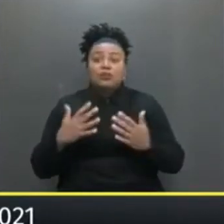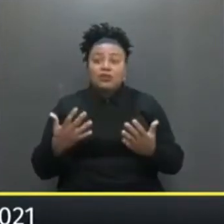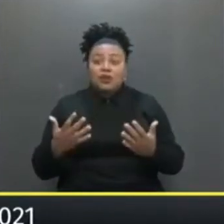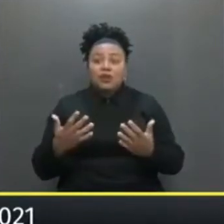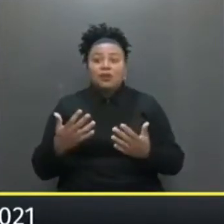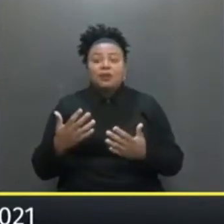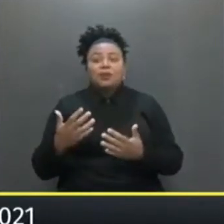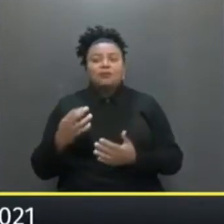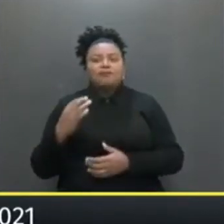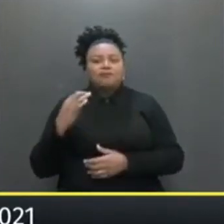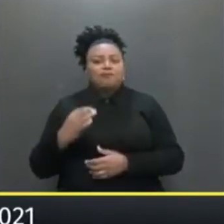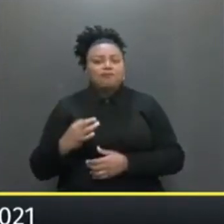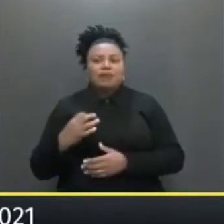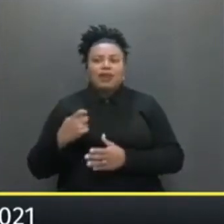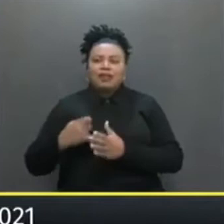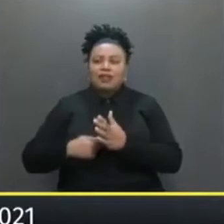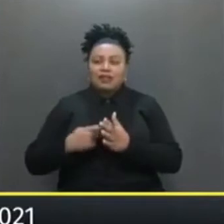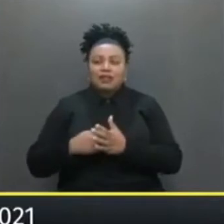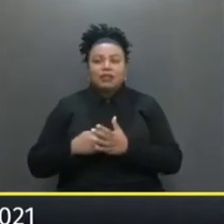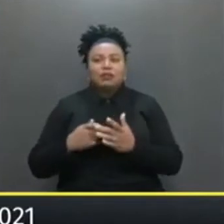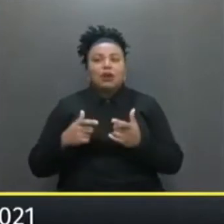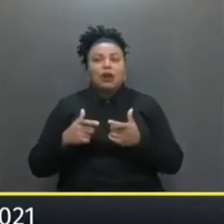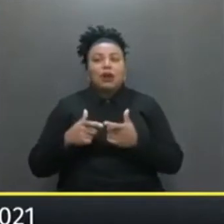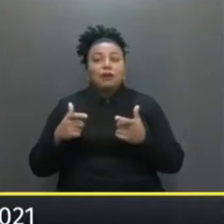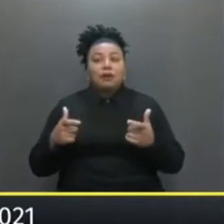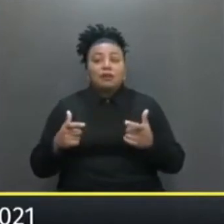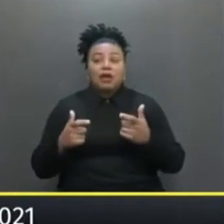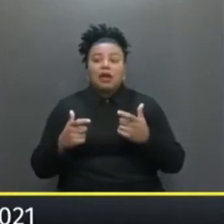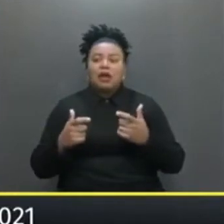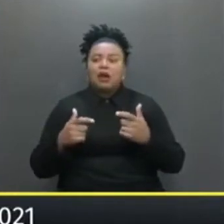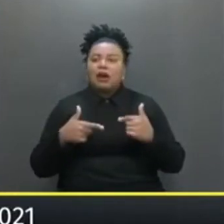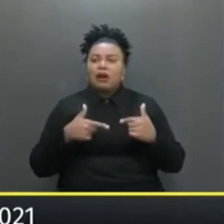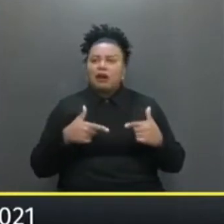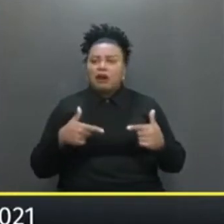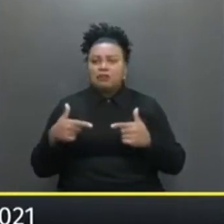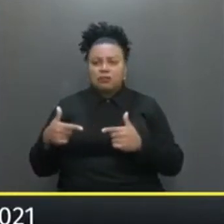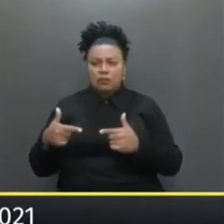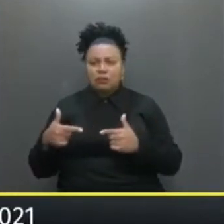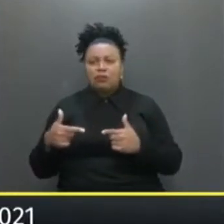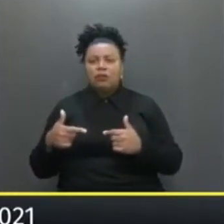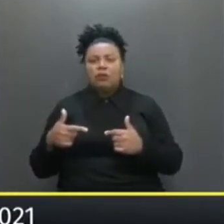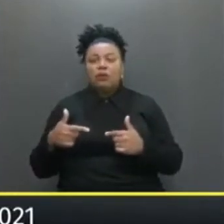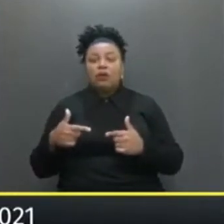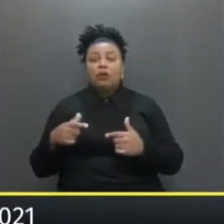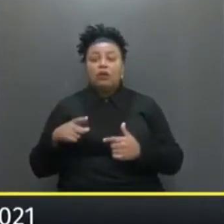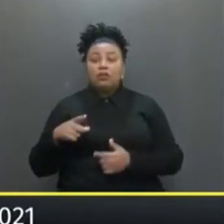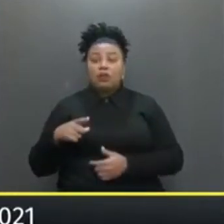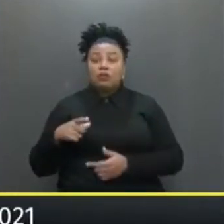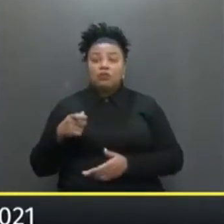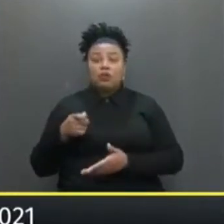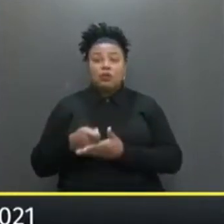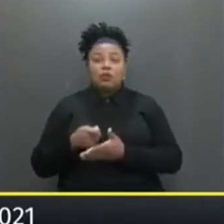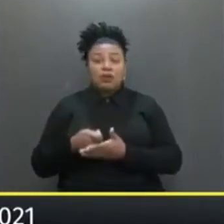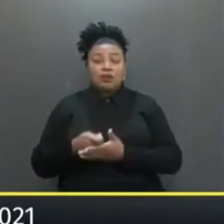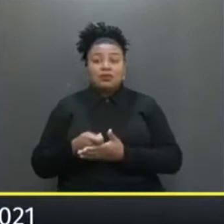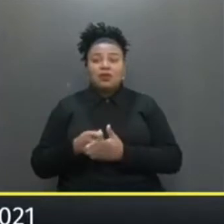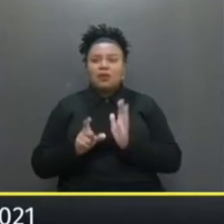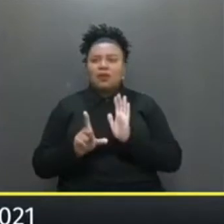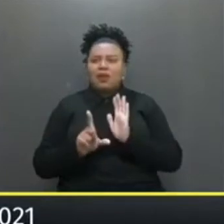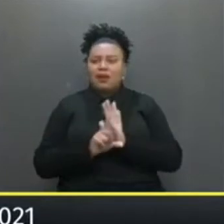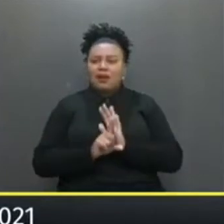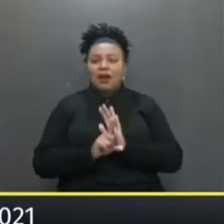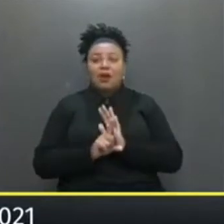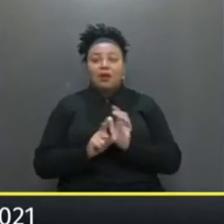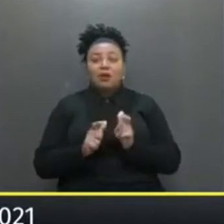nós estamos Sem dúvida alguma Tentando aumentar Esse tipo de ação Que nós temos Até obrigação legal Disso A